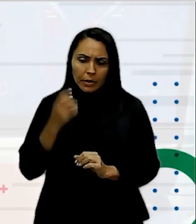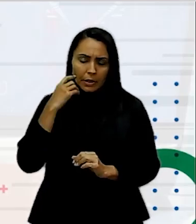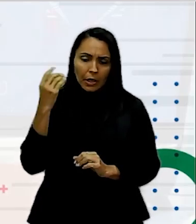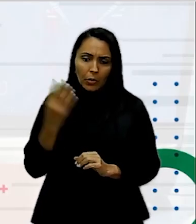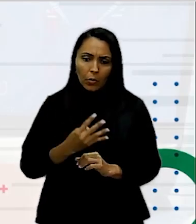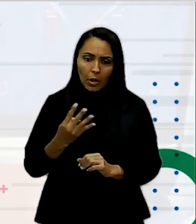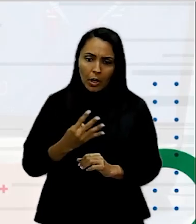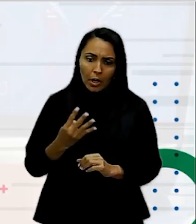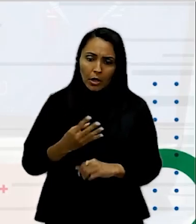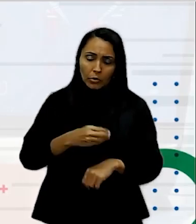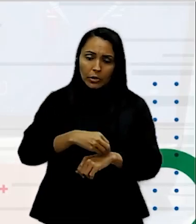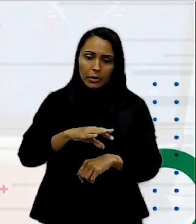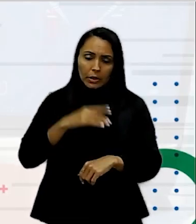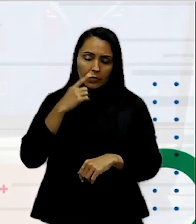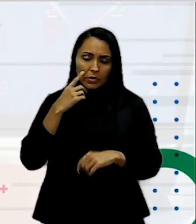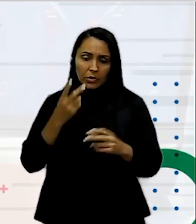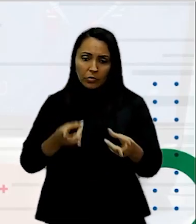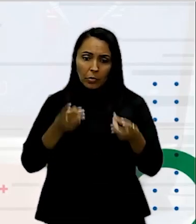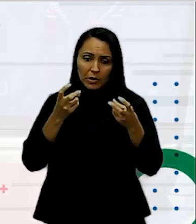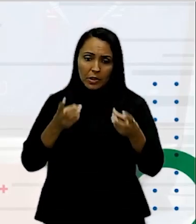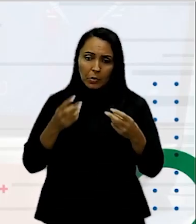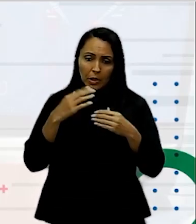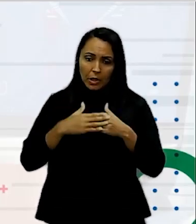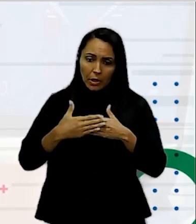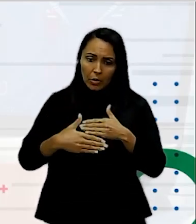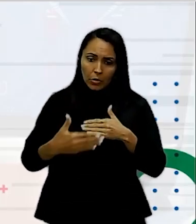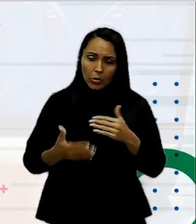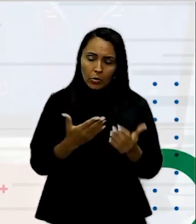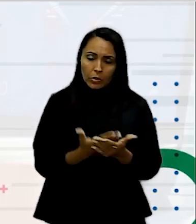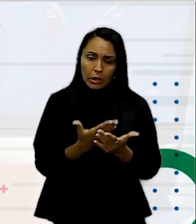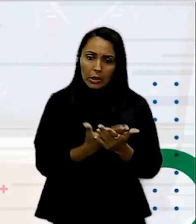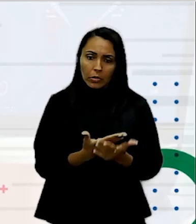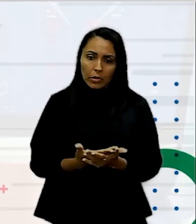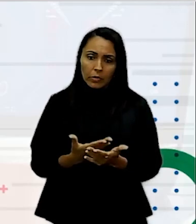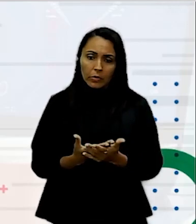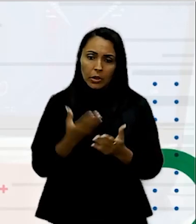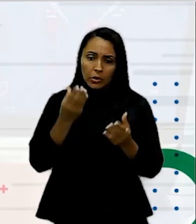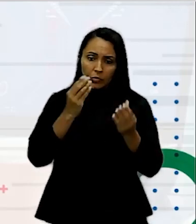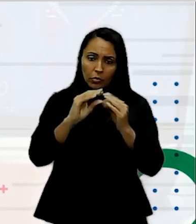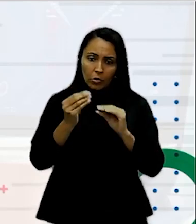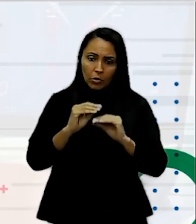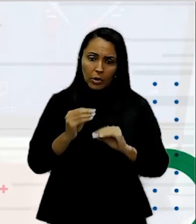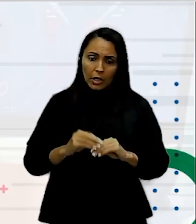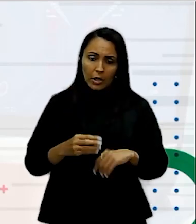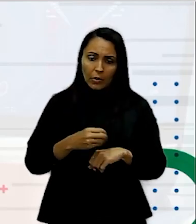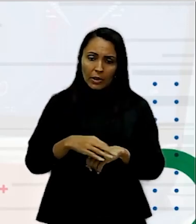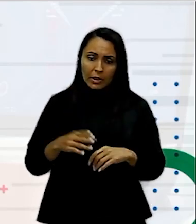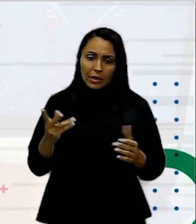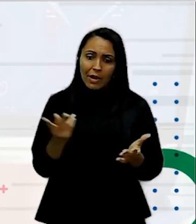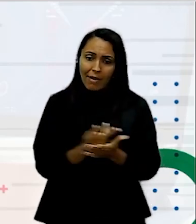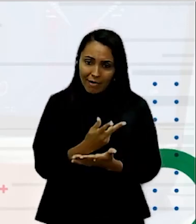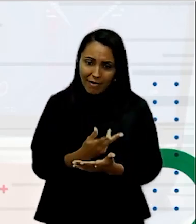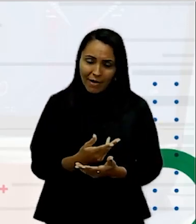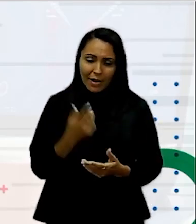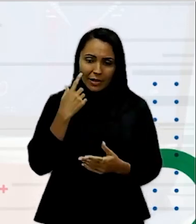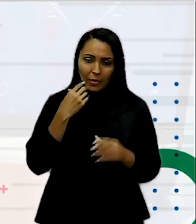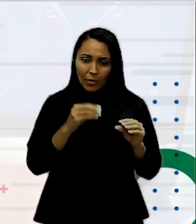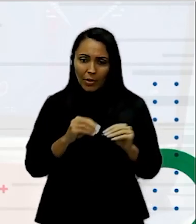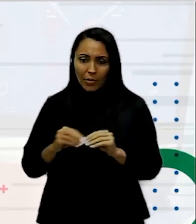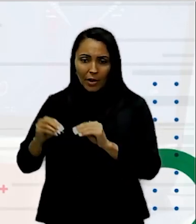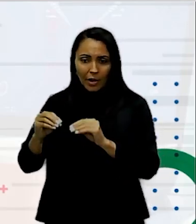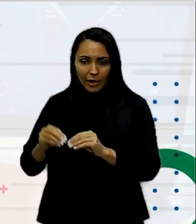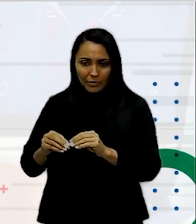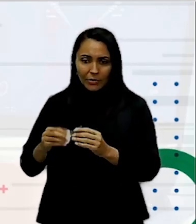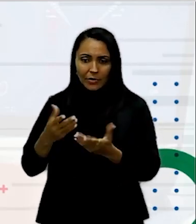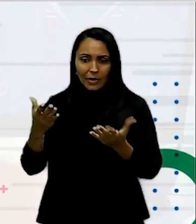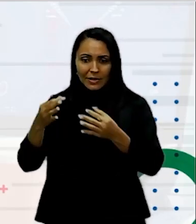interessante porque vocês vão perceber que ao longo da aula Eu vou colocar uma dica errada e, ao lado, uma dica